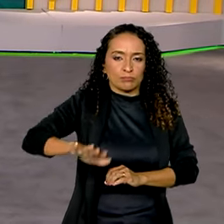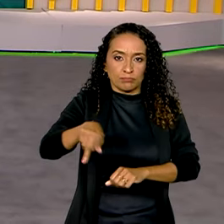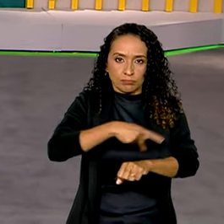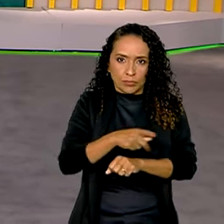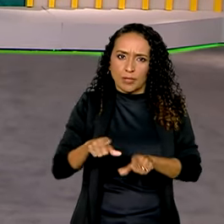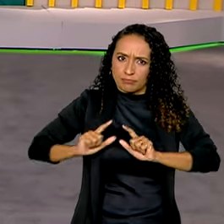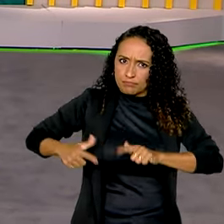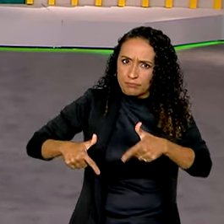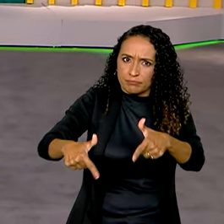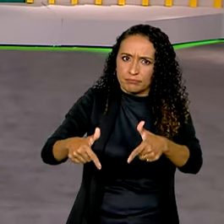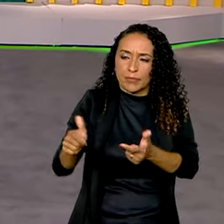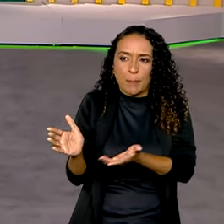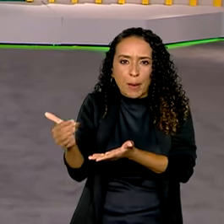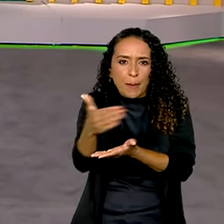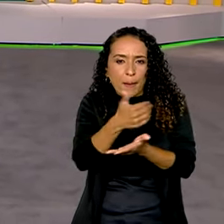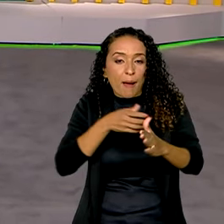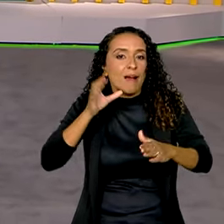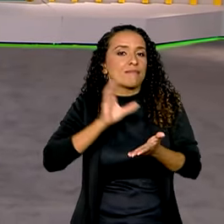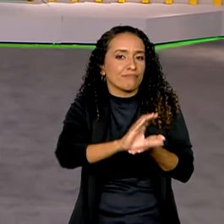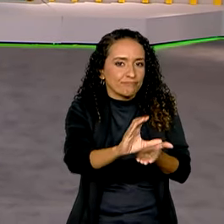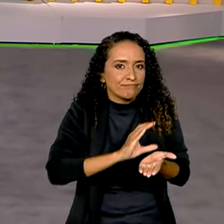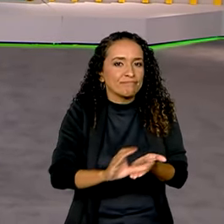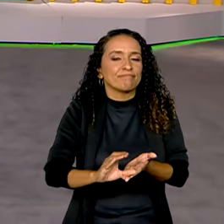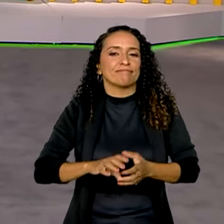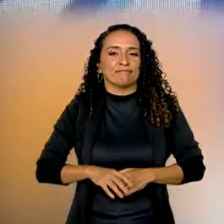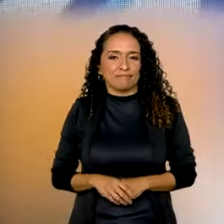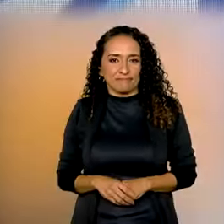trabalhar para atrair novos investidores.